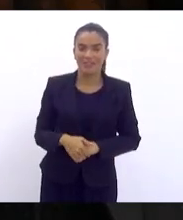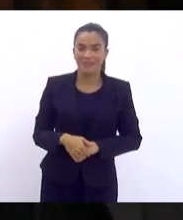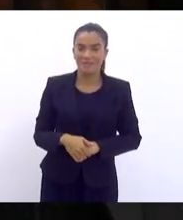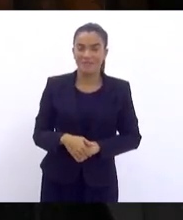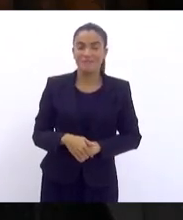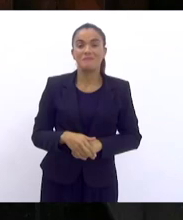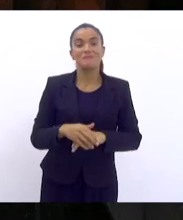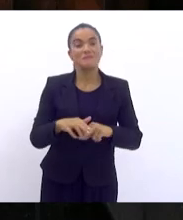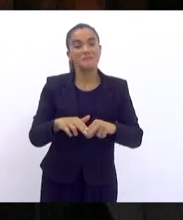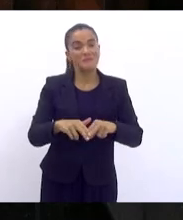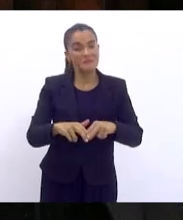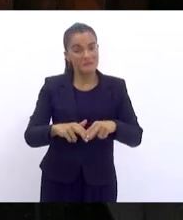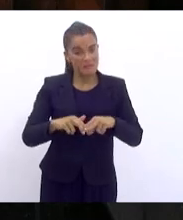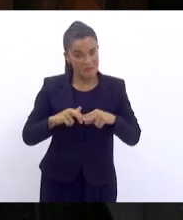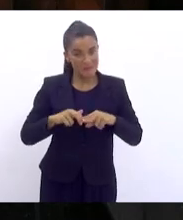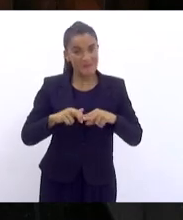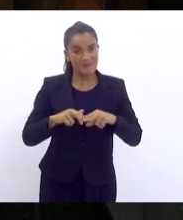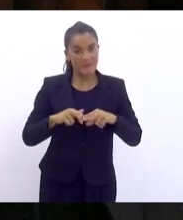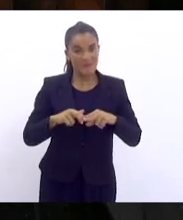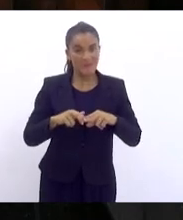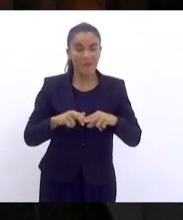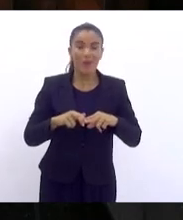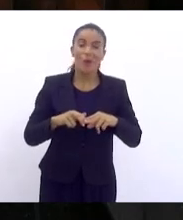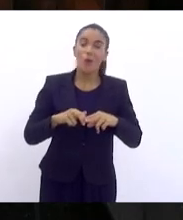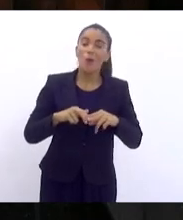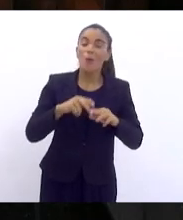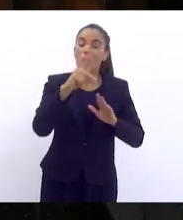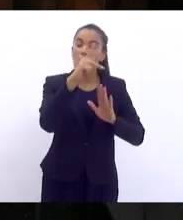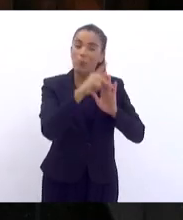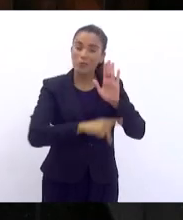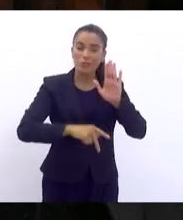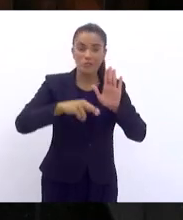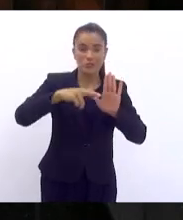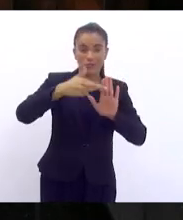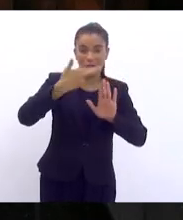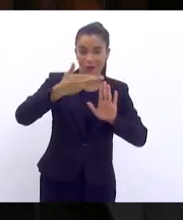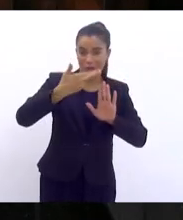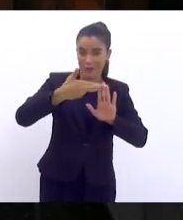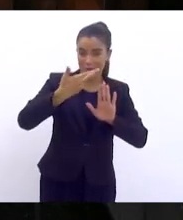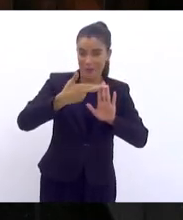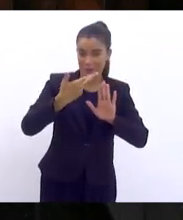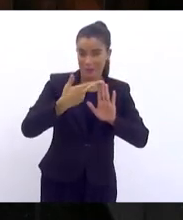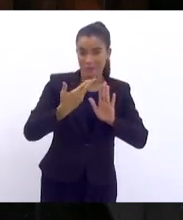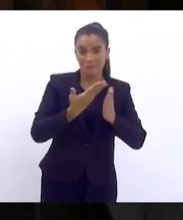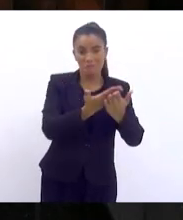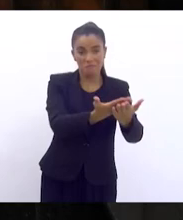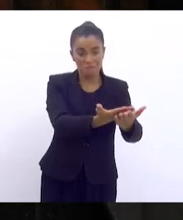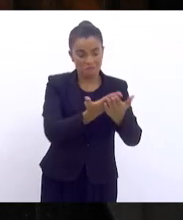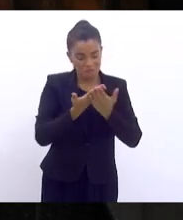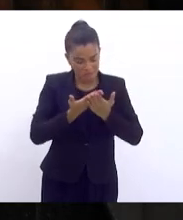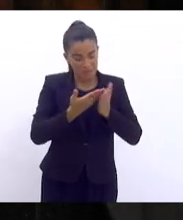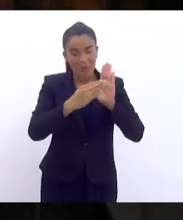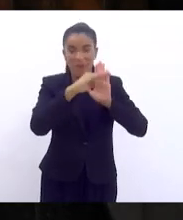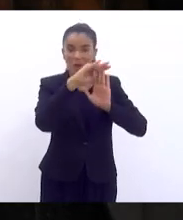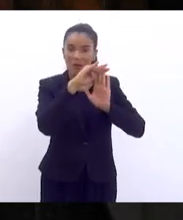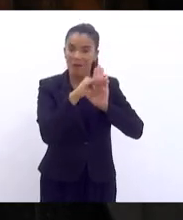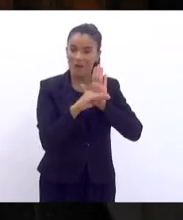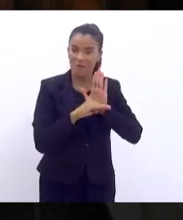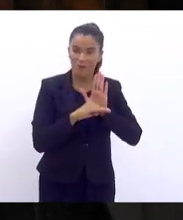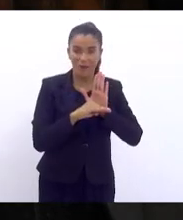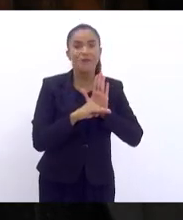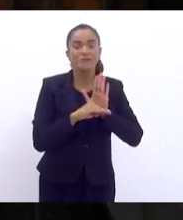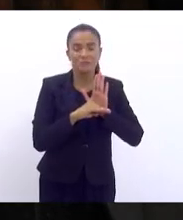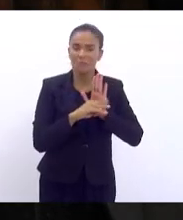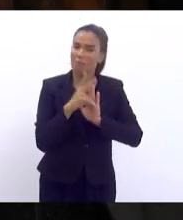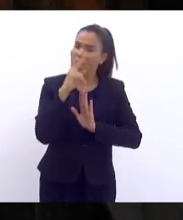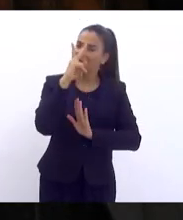Por isso, um projeto de resolução, quando vem a pauta, colhe